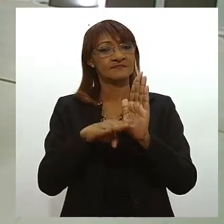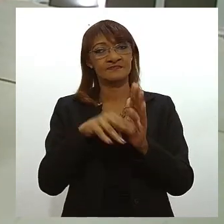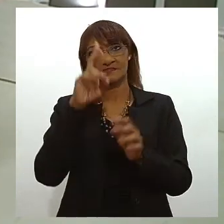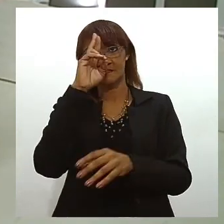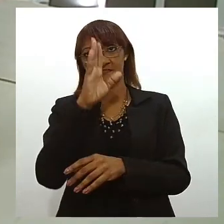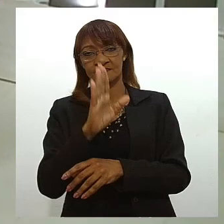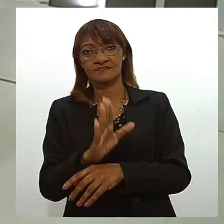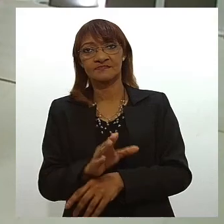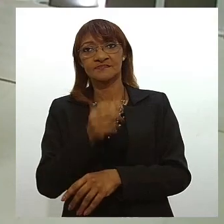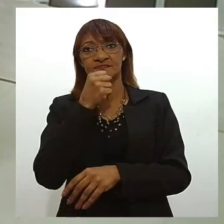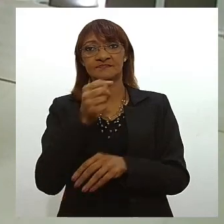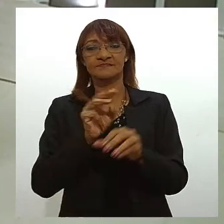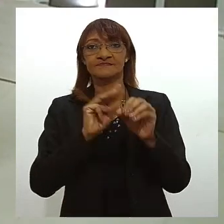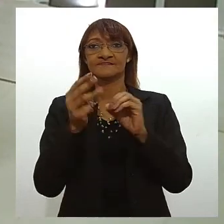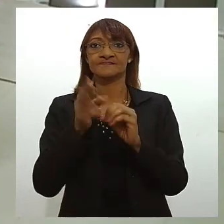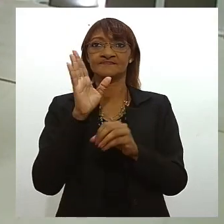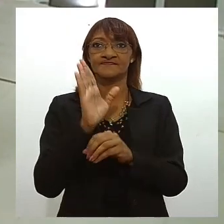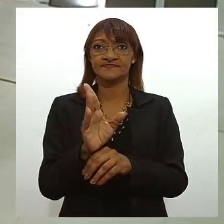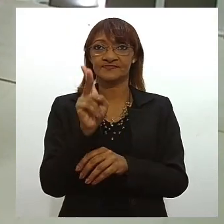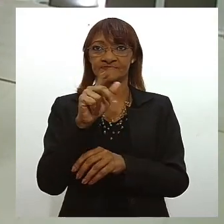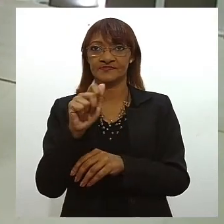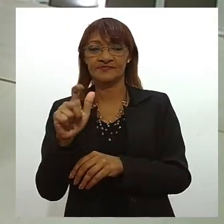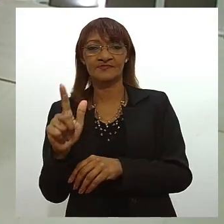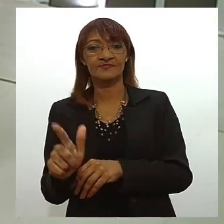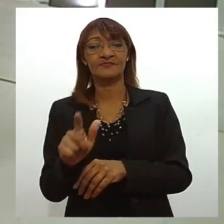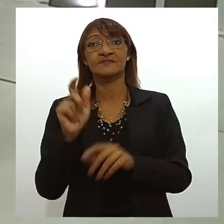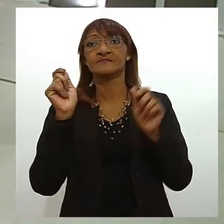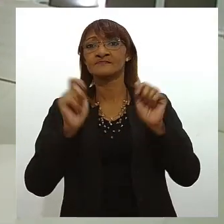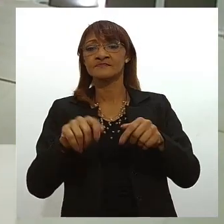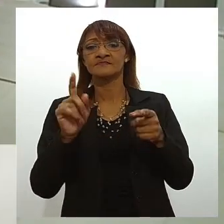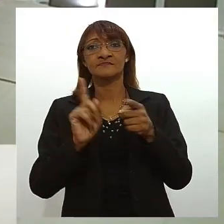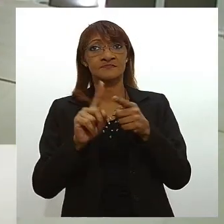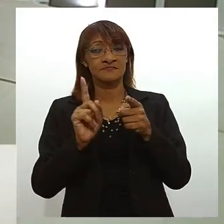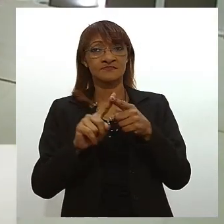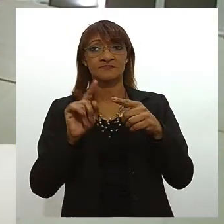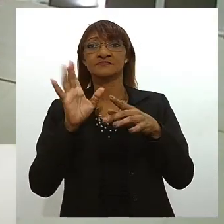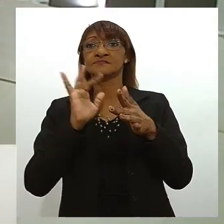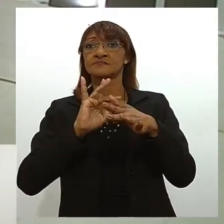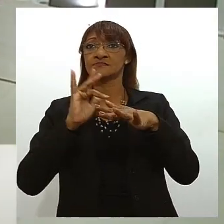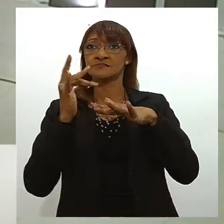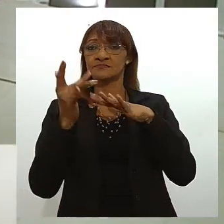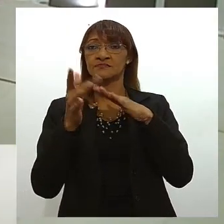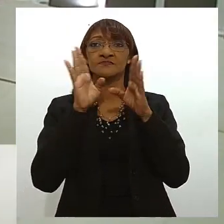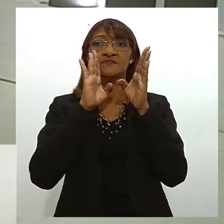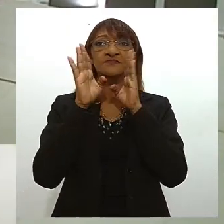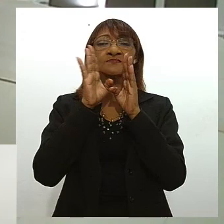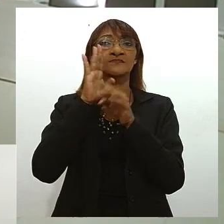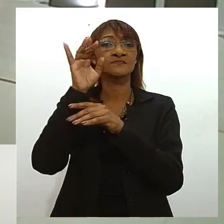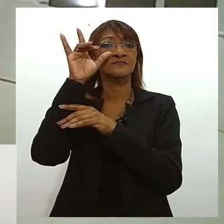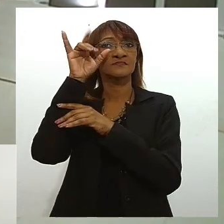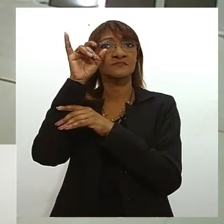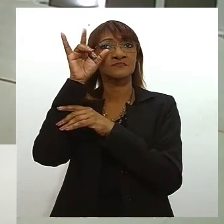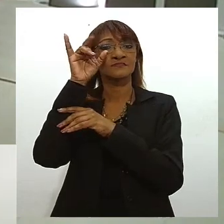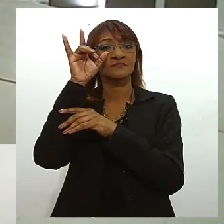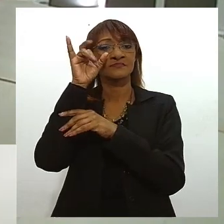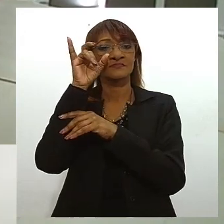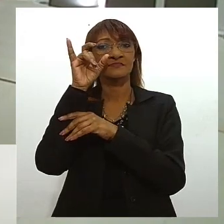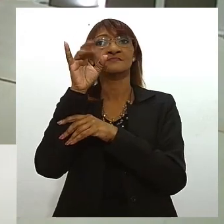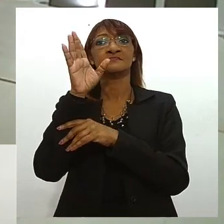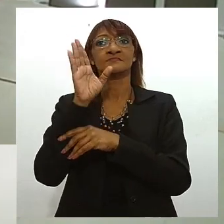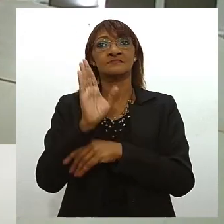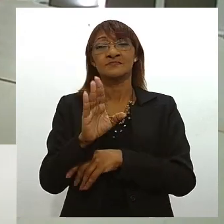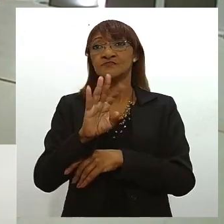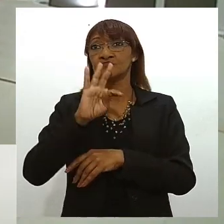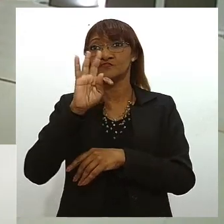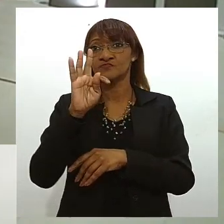e-mail no Jornal da Alese segunda edição com Valkyria Miron você pode seguir também as nossas redes sociais no Face no Instagram através do arroba TV Alese 5